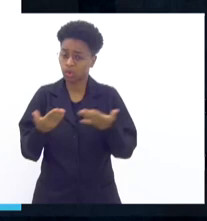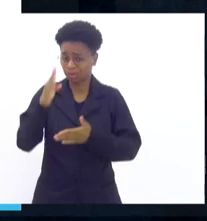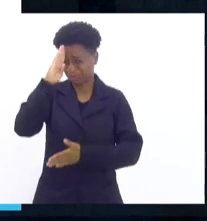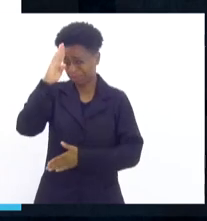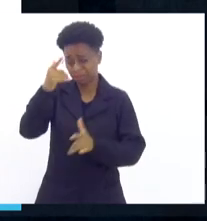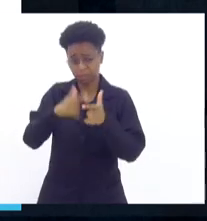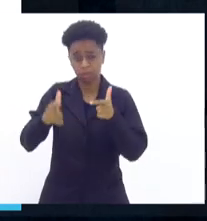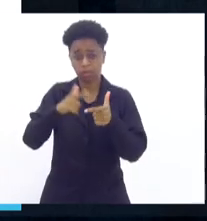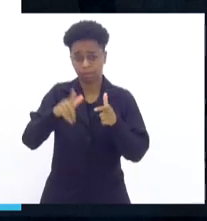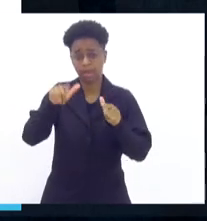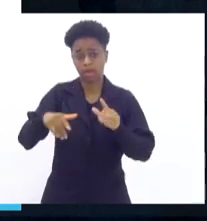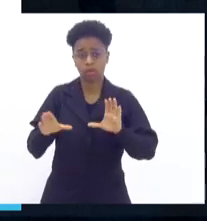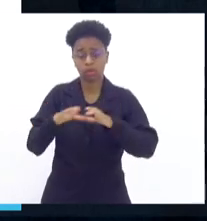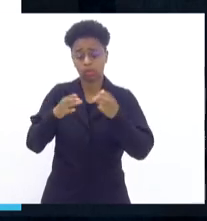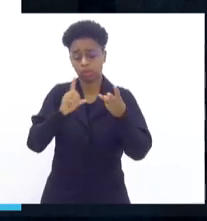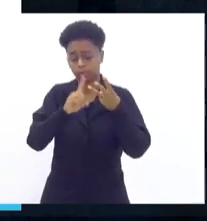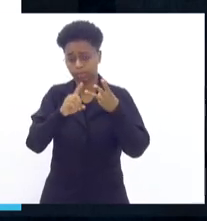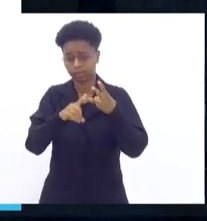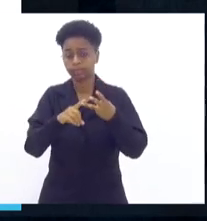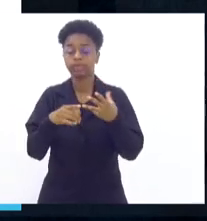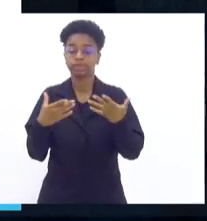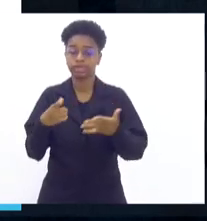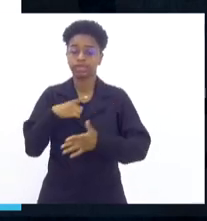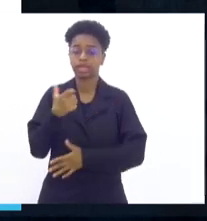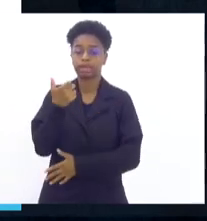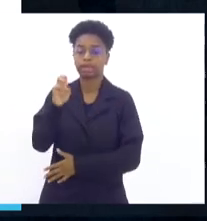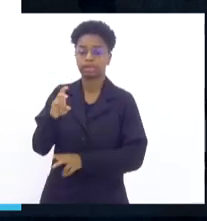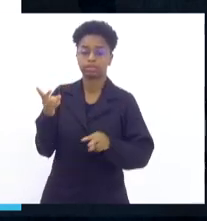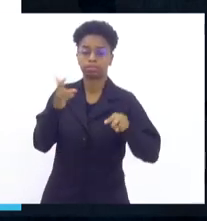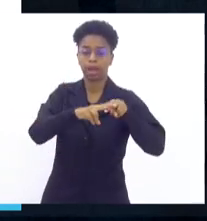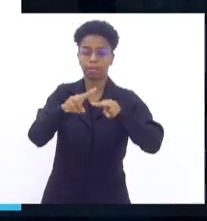da Serrinha. Foram feitas 15 prisões,